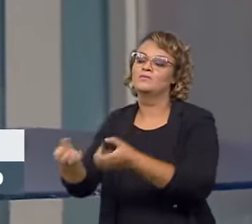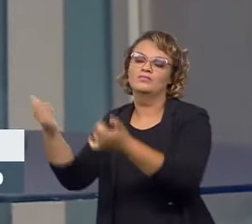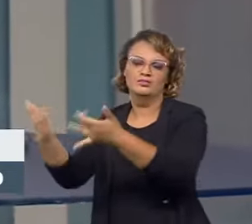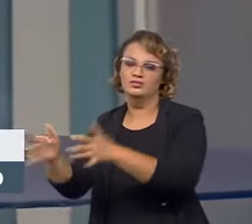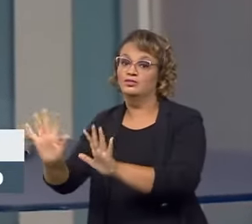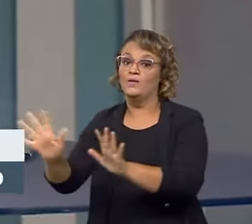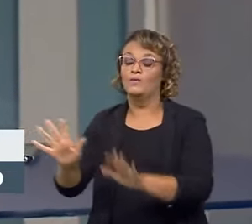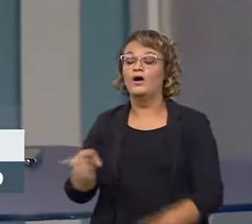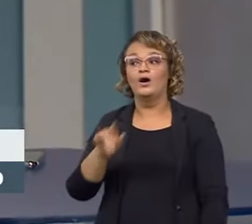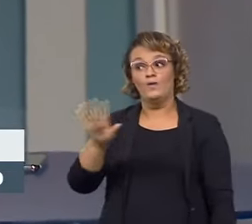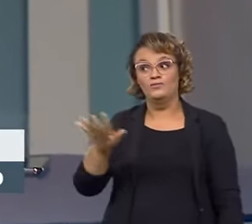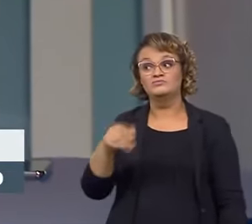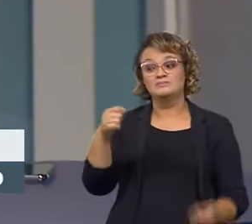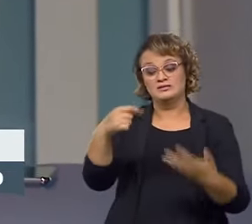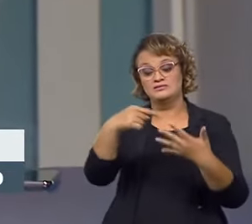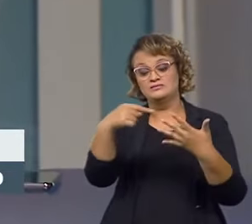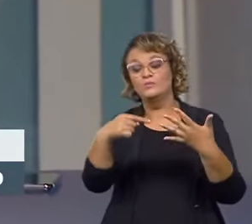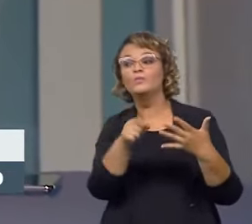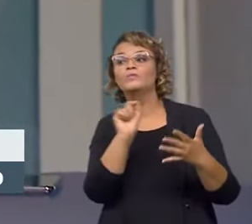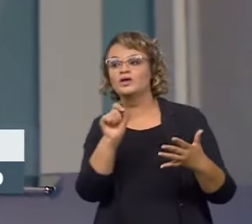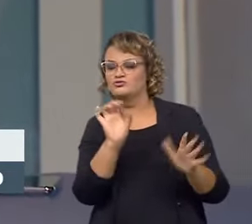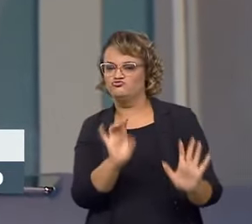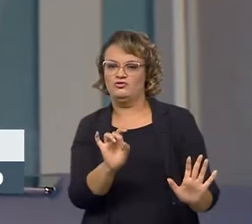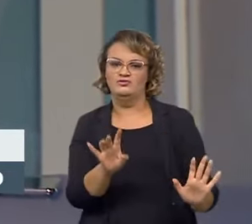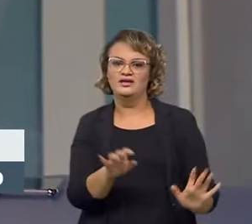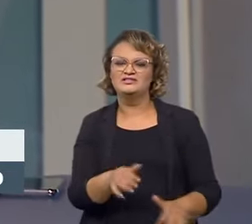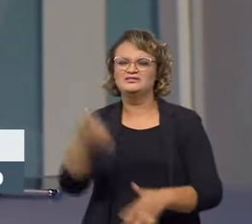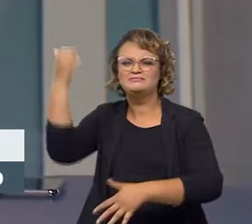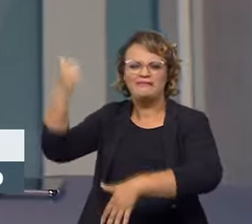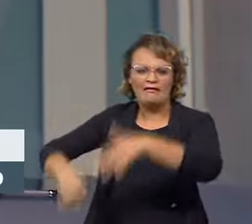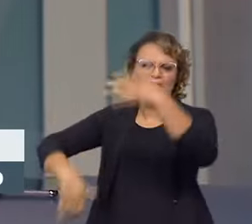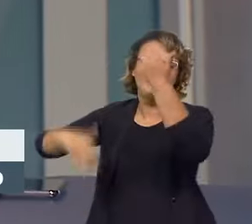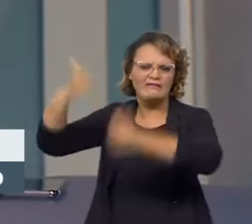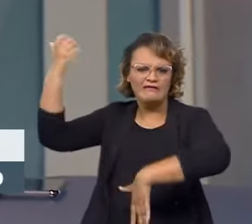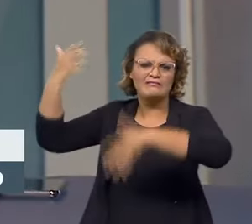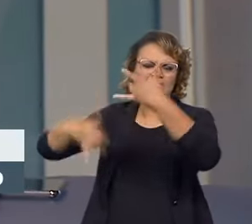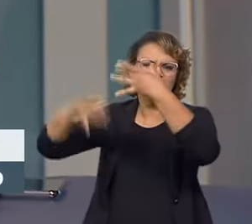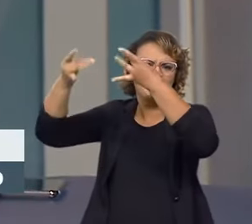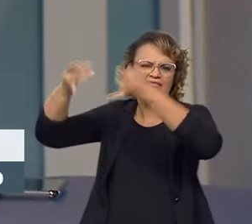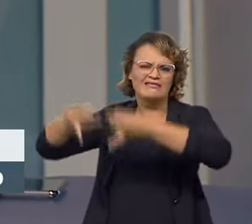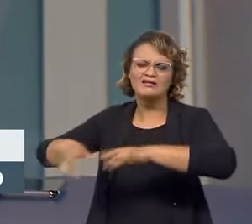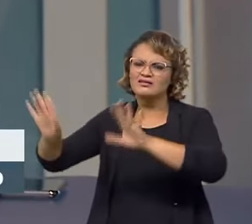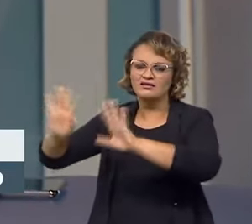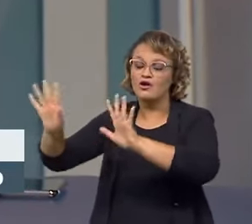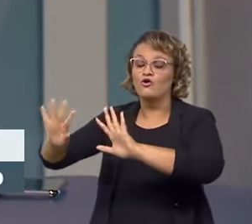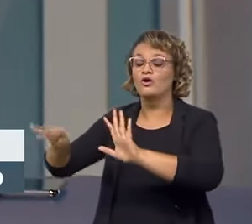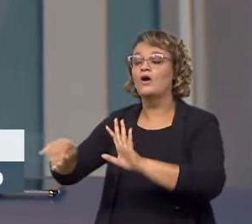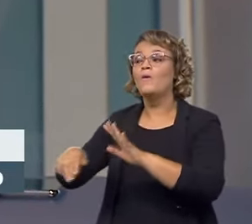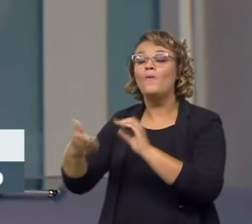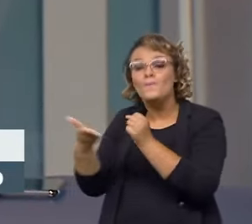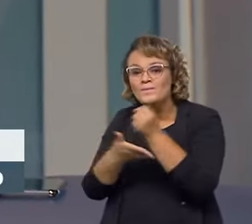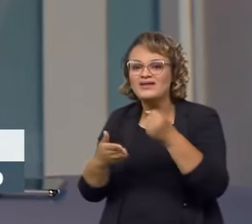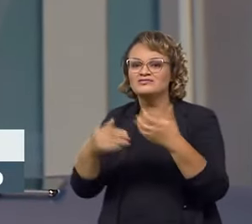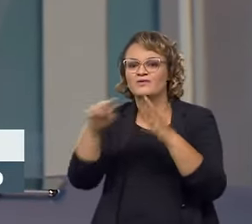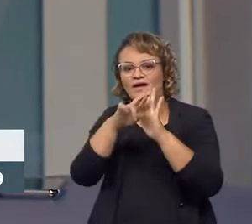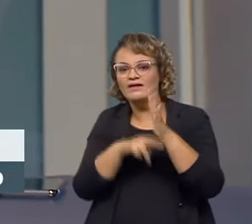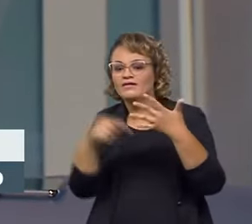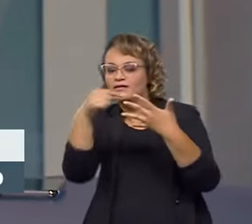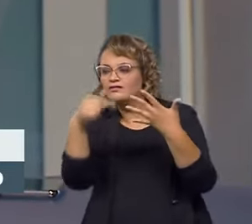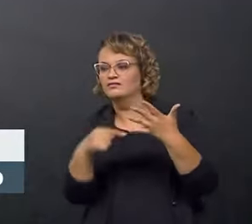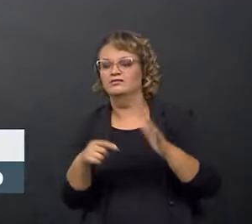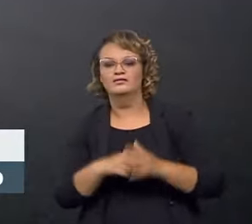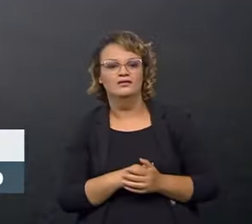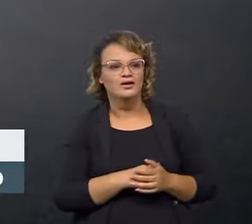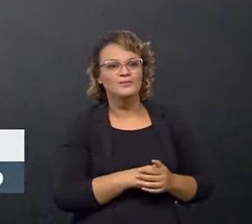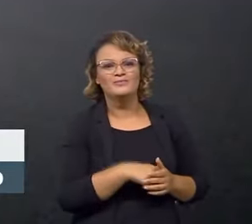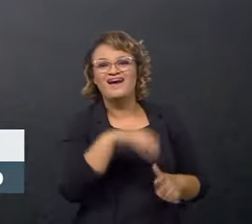que você tem que alcançar. Então, não preciso estar descrevendo um regulamento, uma válvula de proteção para um determinado dispositivo, não. Daqui a pouco, a válvula nem